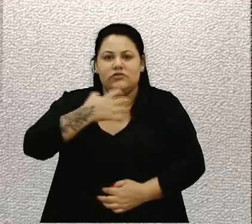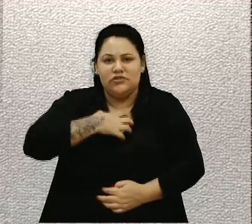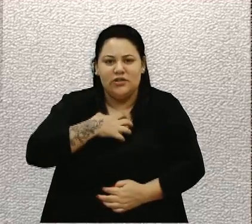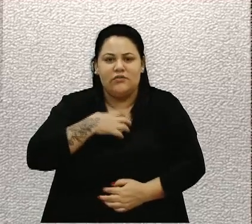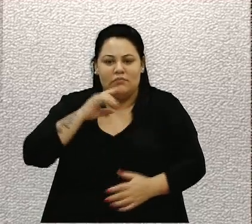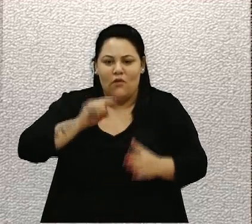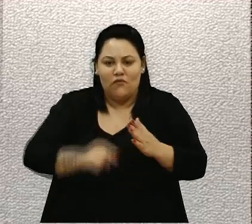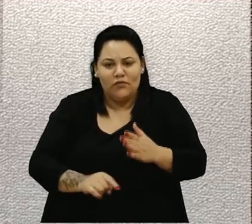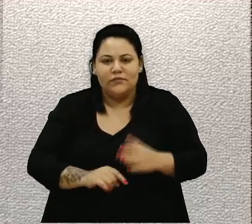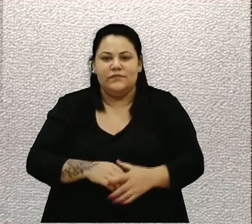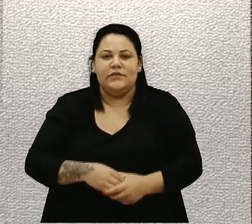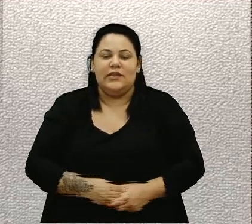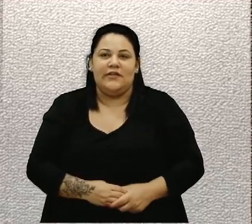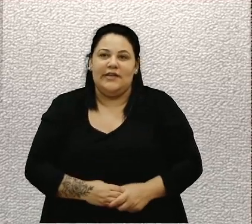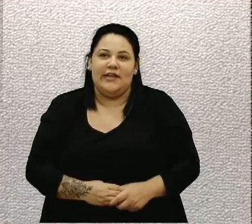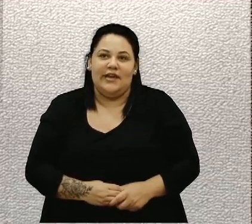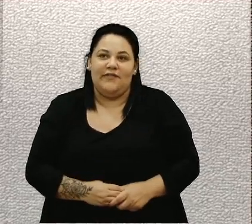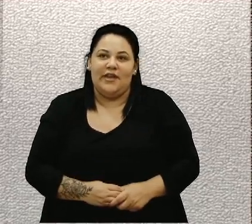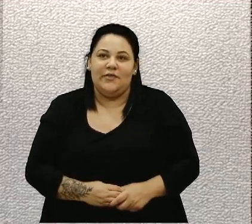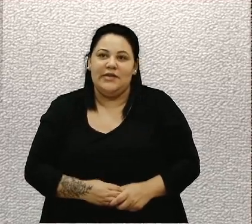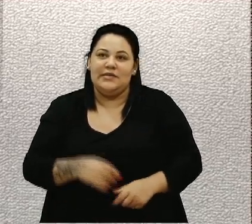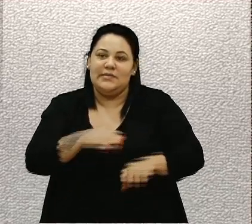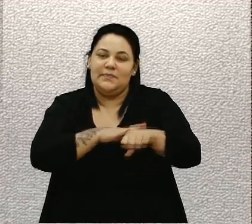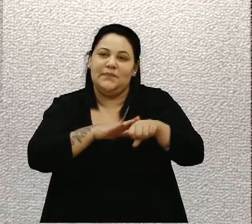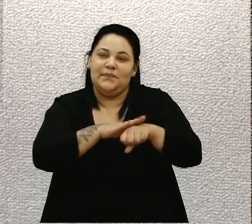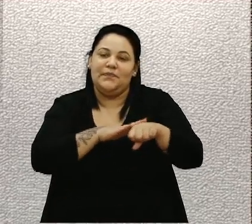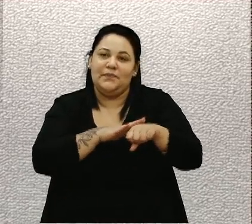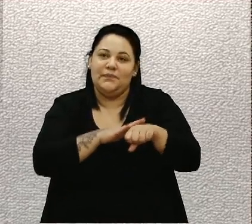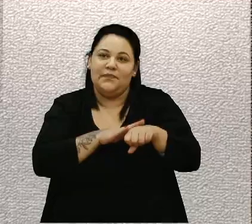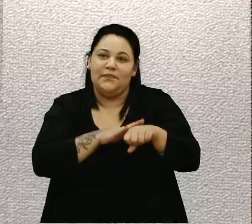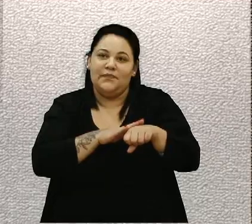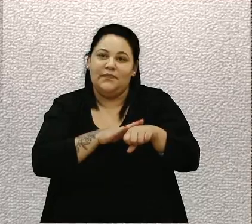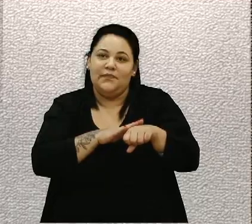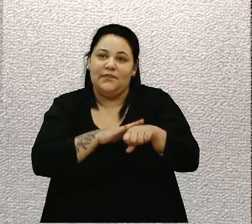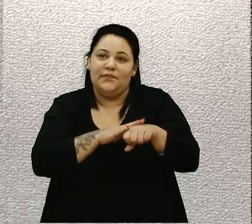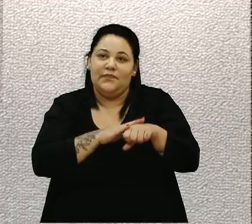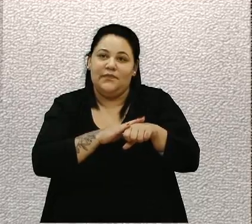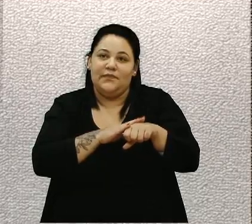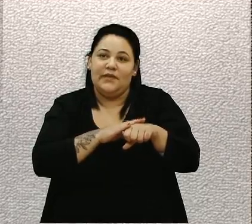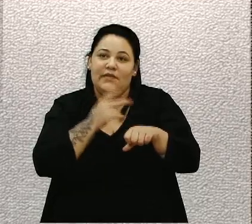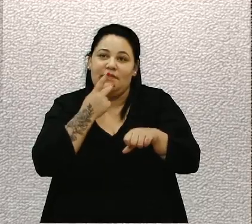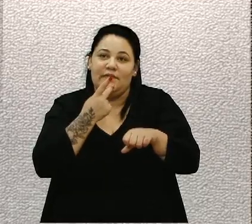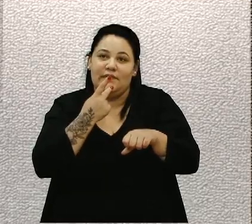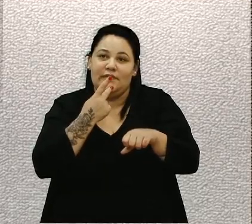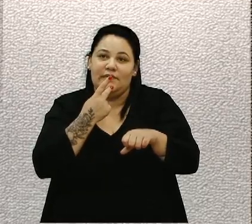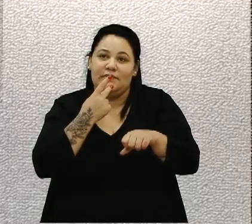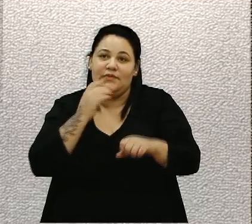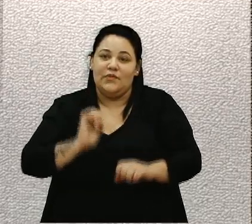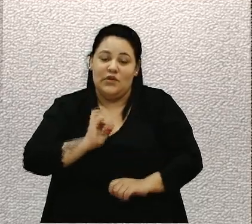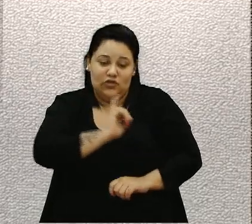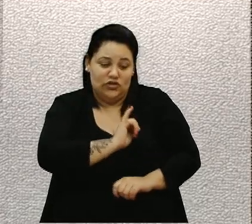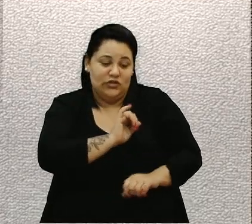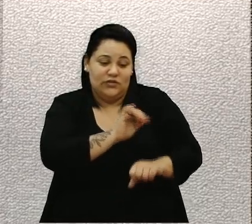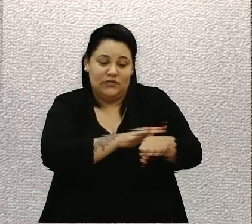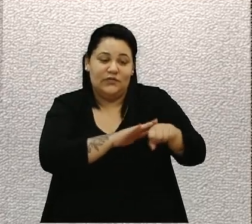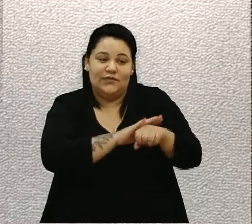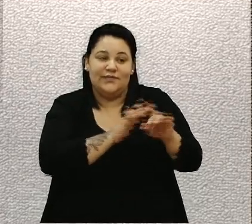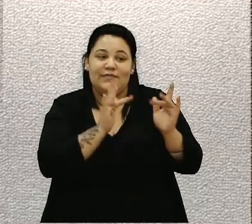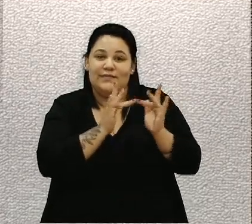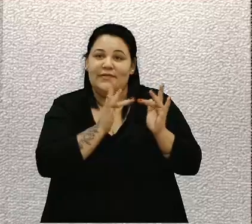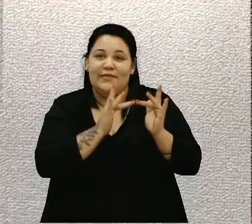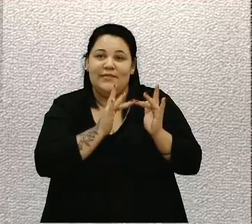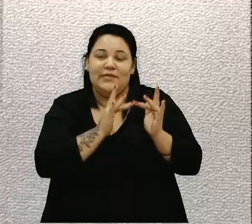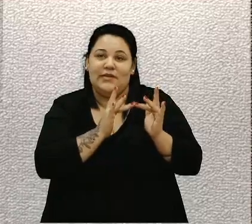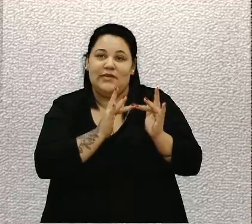intensa. E conversando aqui, ontem mesmo, nós conversamos com o Edi Carlos, que é esse colega aqui da casa, que está à frente